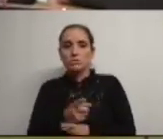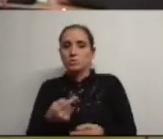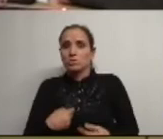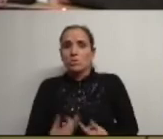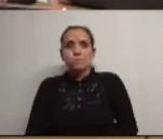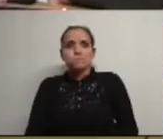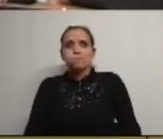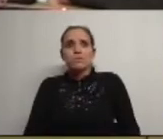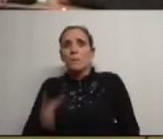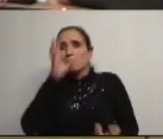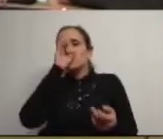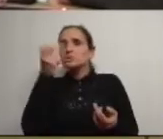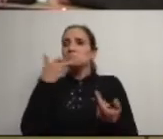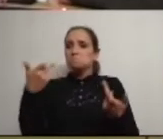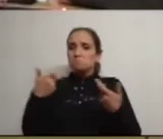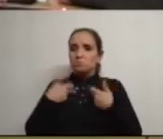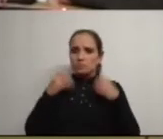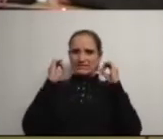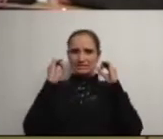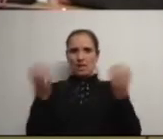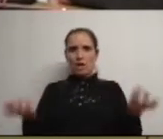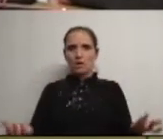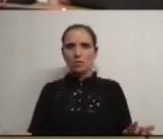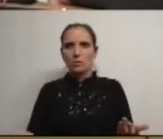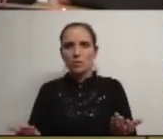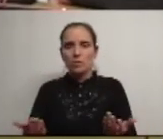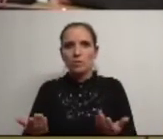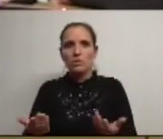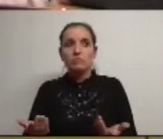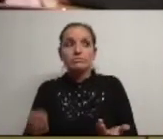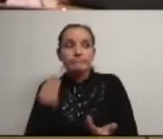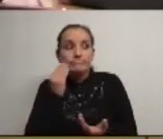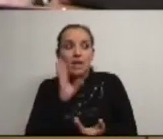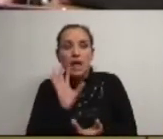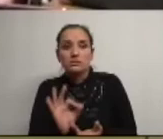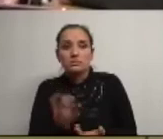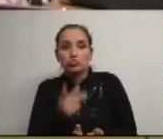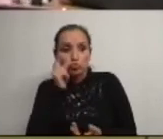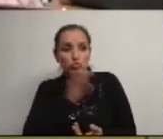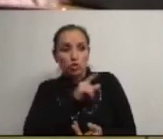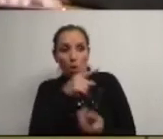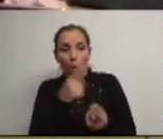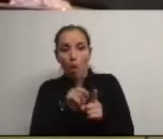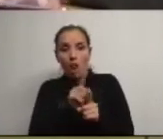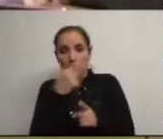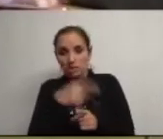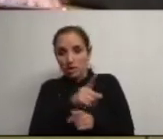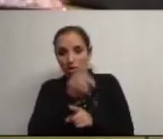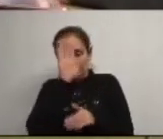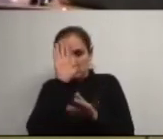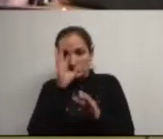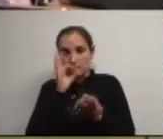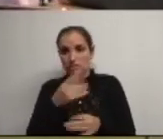ninguém do ministério me diga nada eu não consigo como tal os senhores com certeza estão bem enquadrados